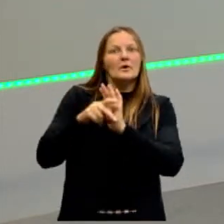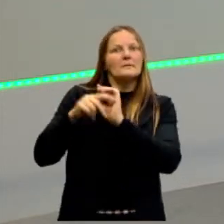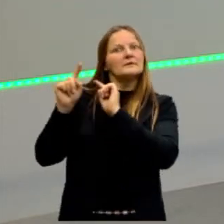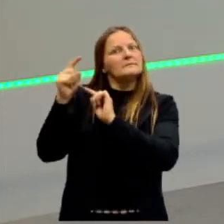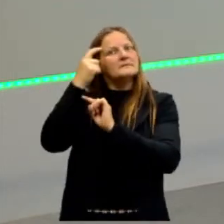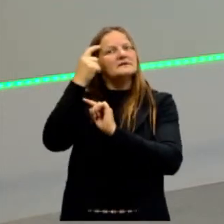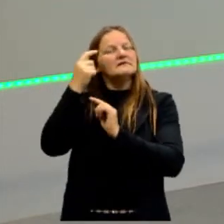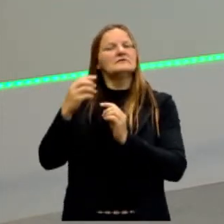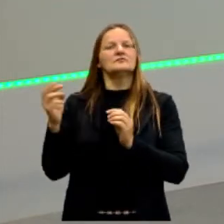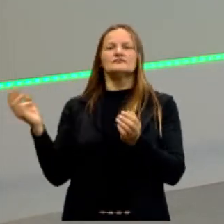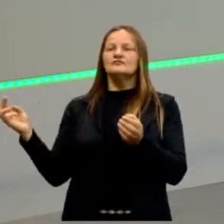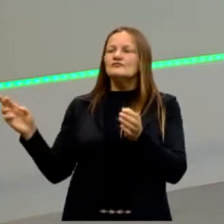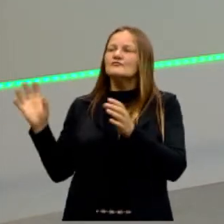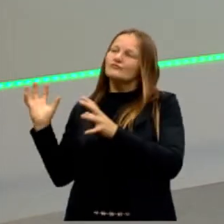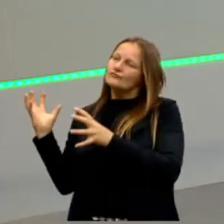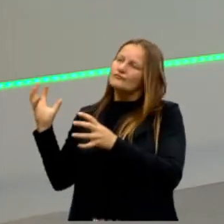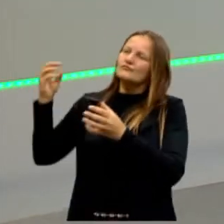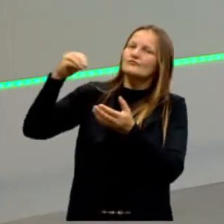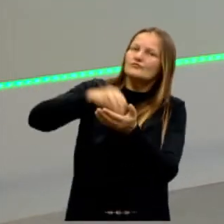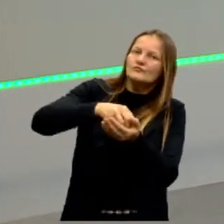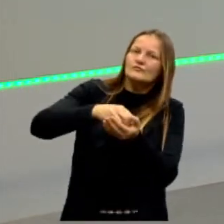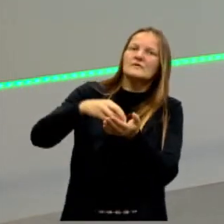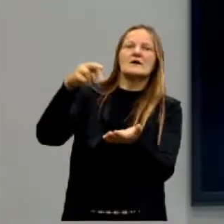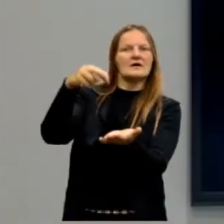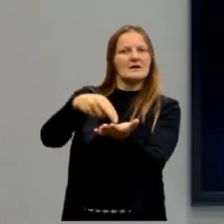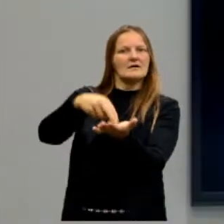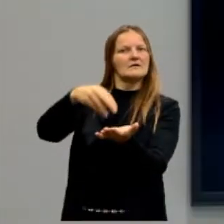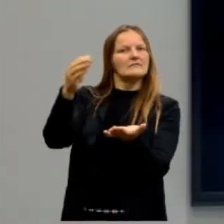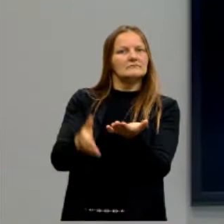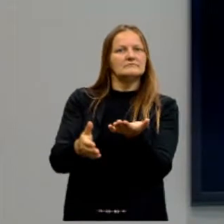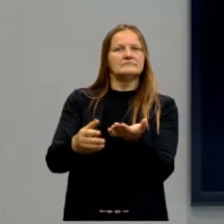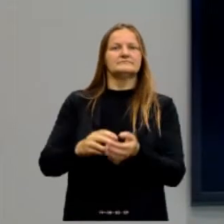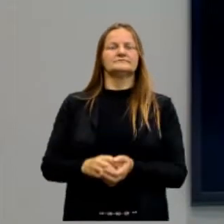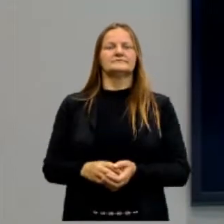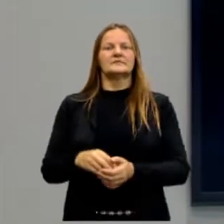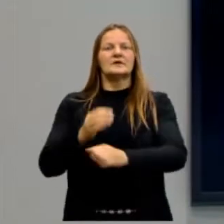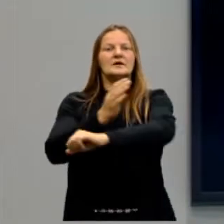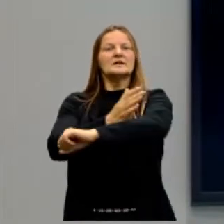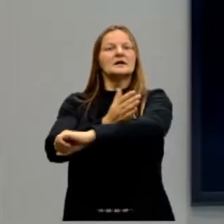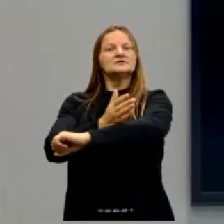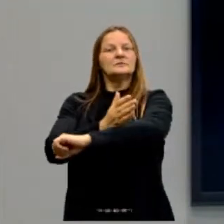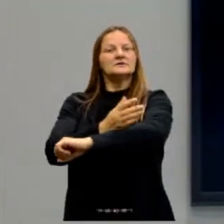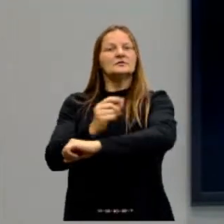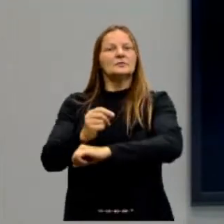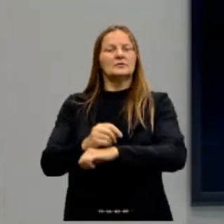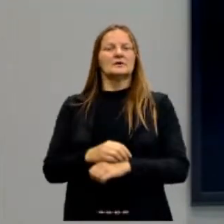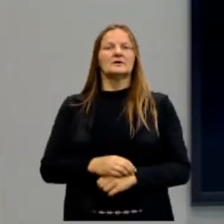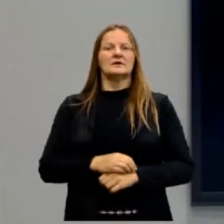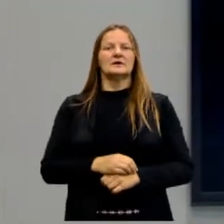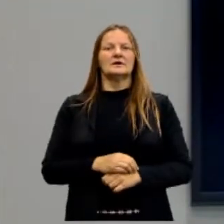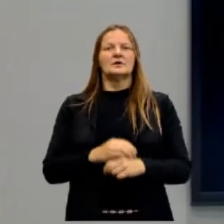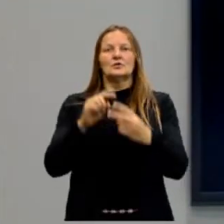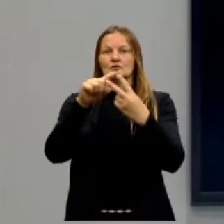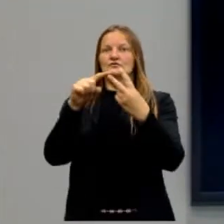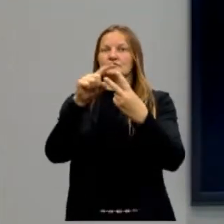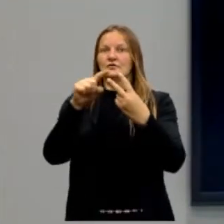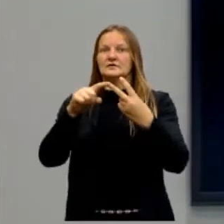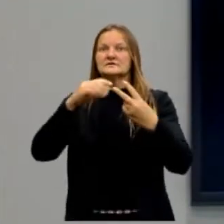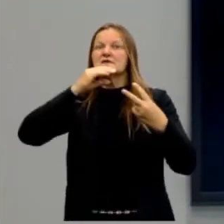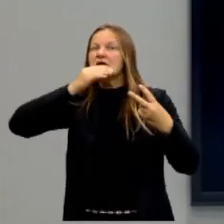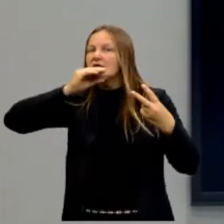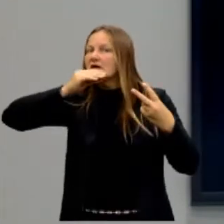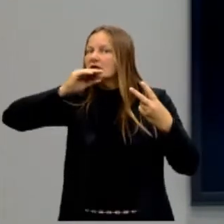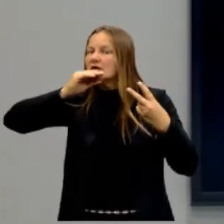E trazer para a nossa realidade o que tem de melhor. Na Idade Média, por exemplo, Augustinho de Pona e Tomás de Aquino também fizeram esse